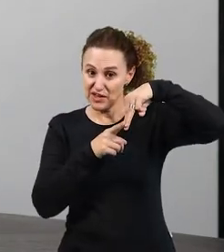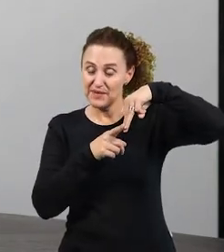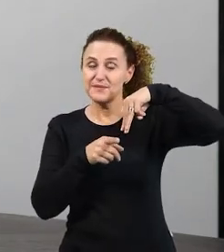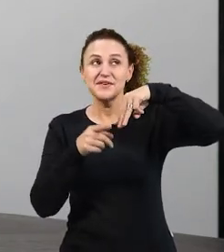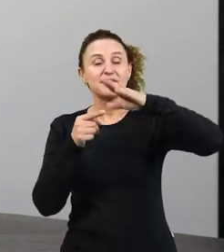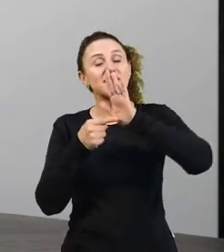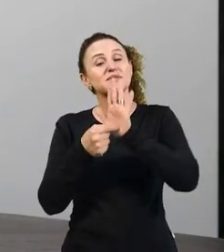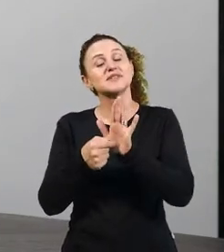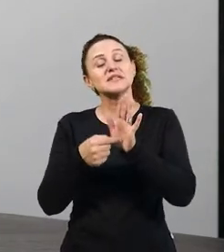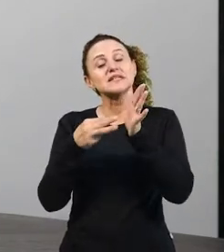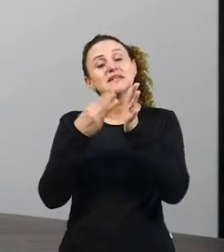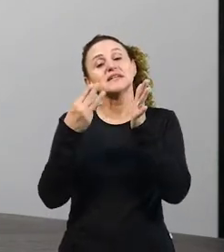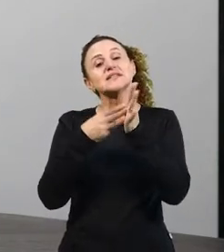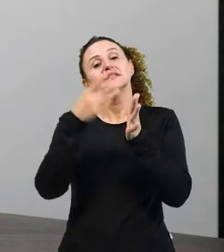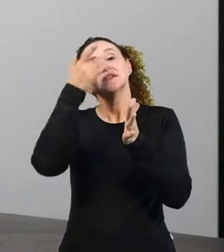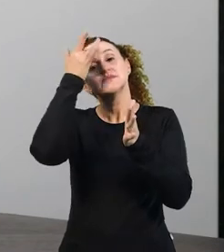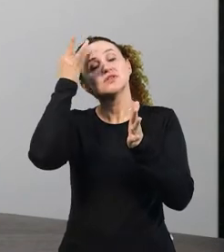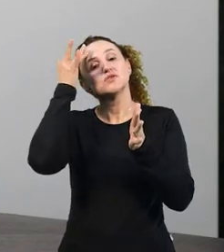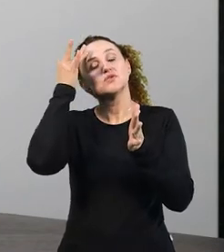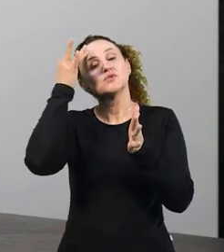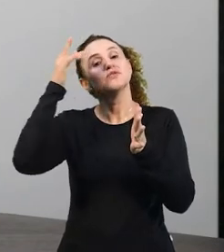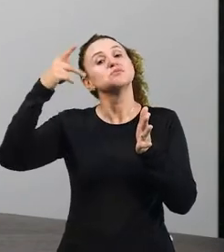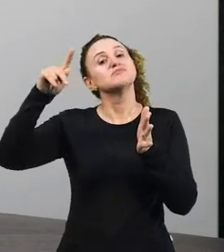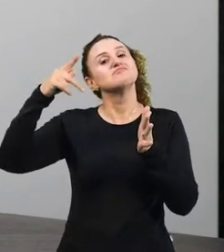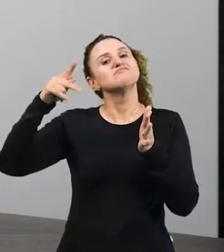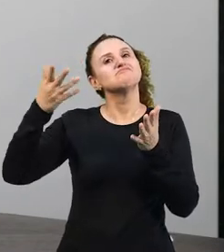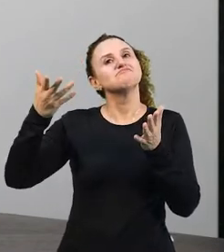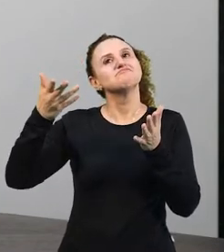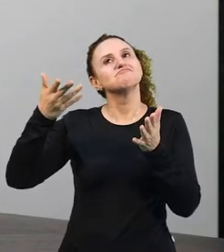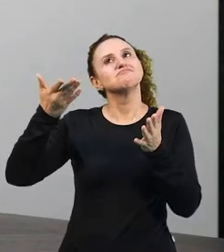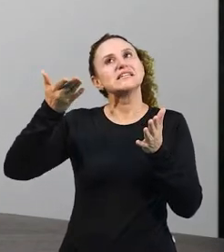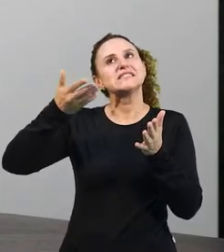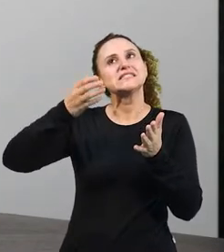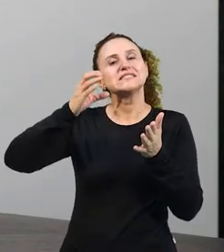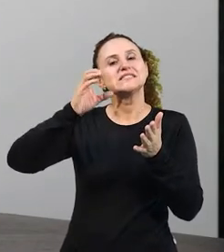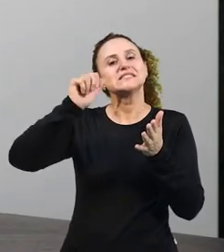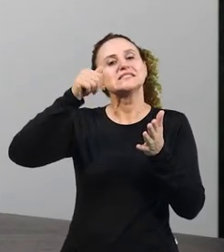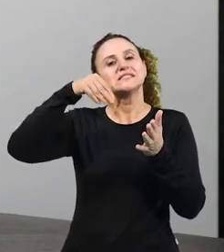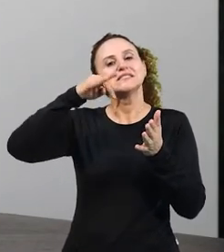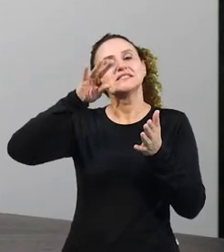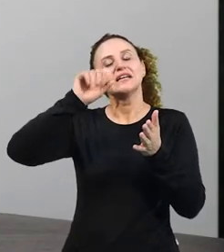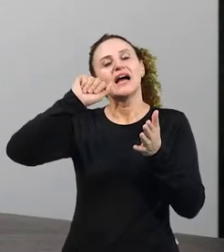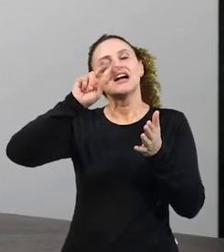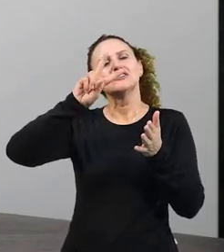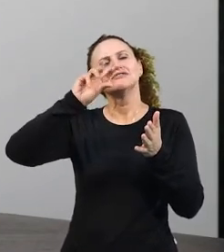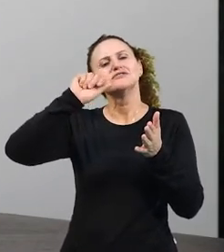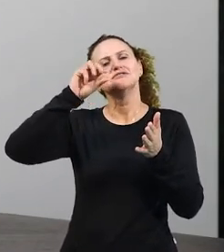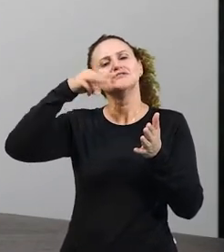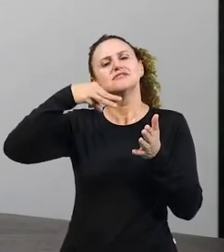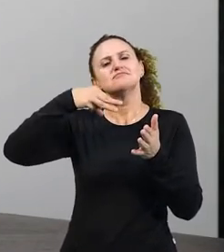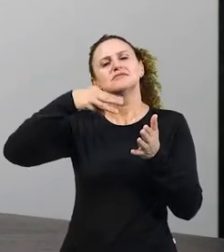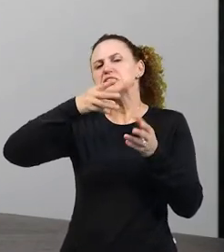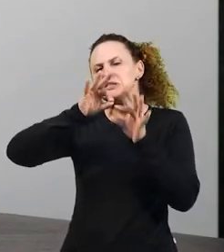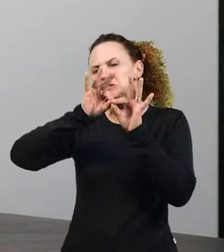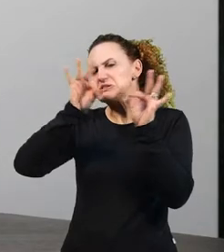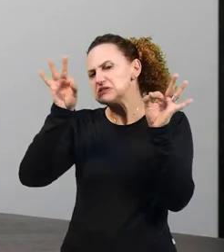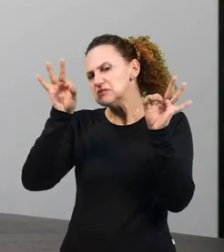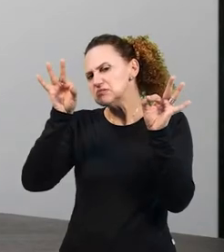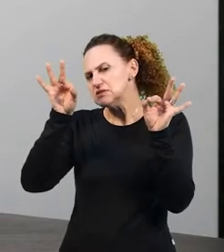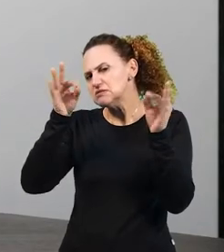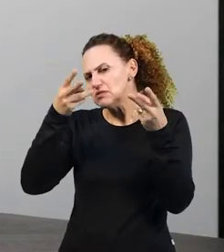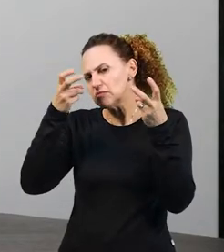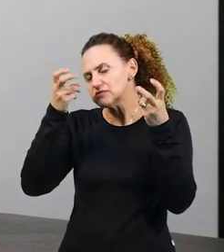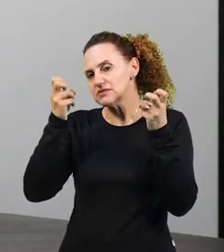pessoa do plural. Cantavam. O verbo é simples de identificar.